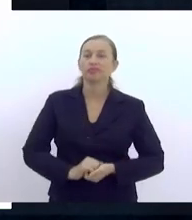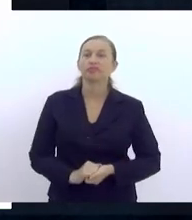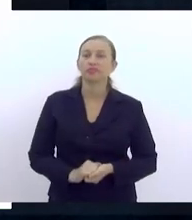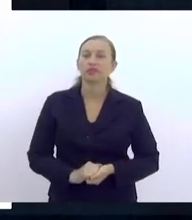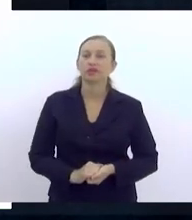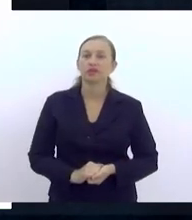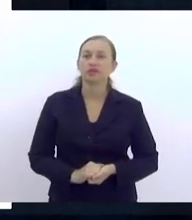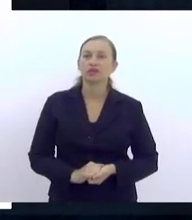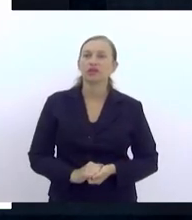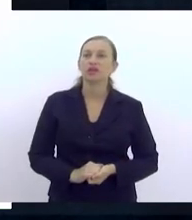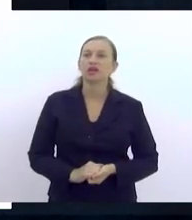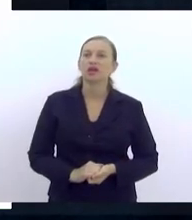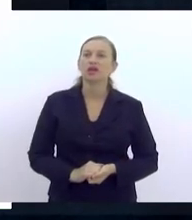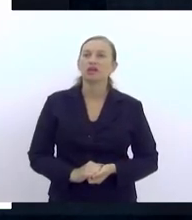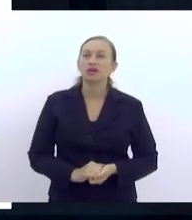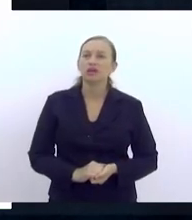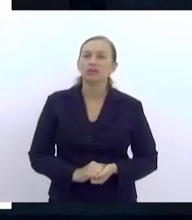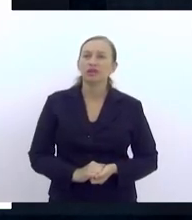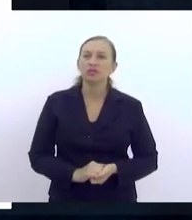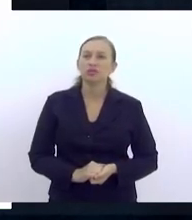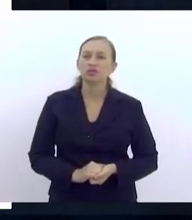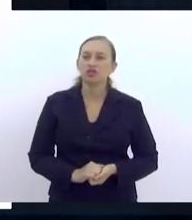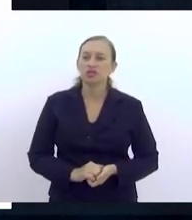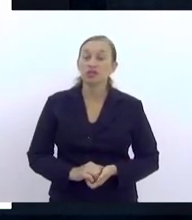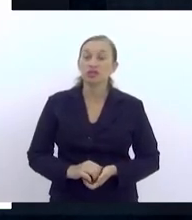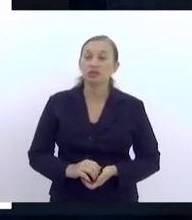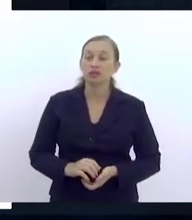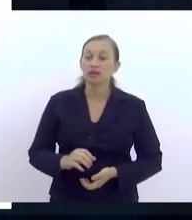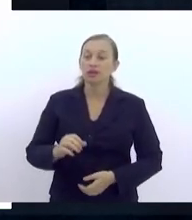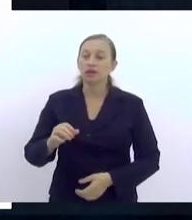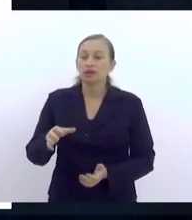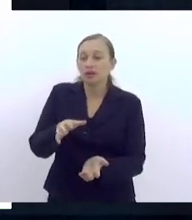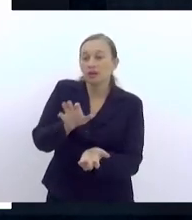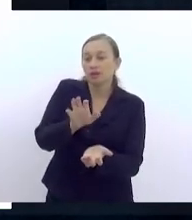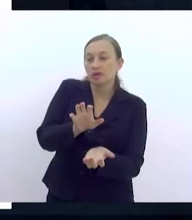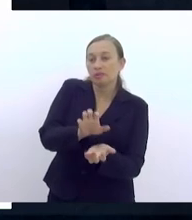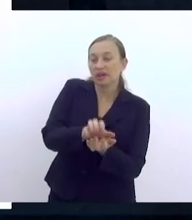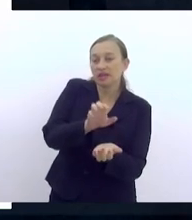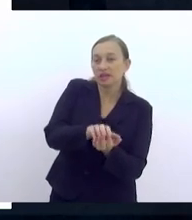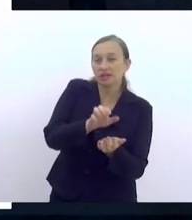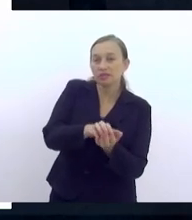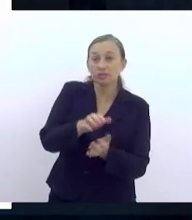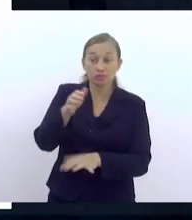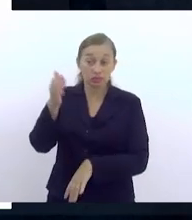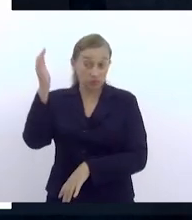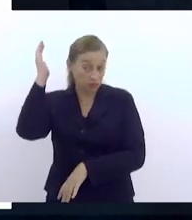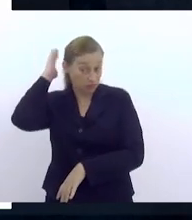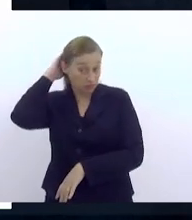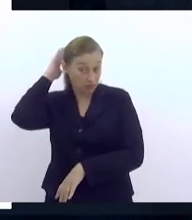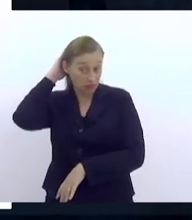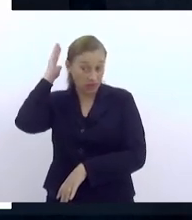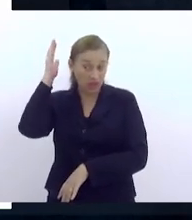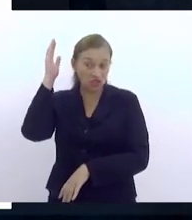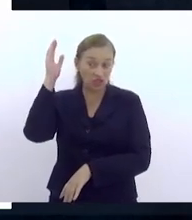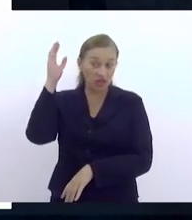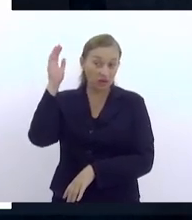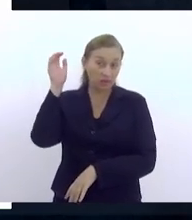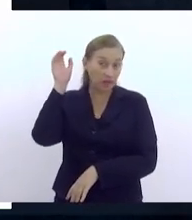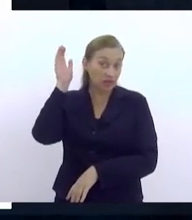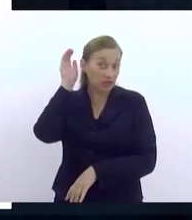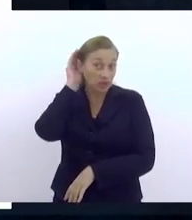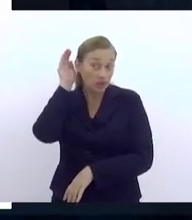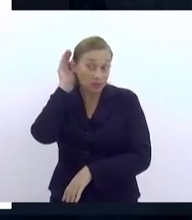Aconteceu Mato Grosso, Pernambuco, foi na Bahia, foi Rio de Janeiro, São Paulo, enfim. Essas são experiências mais recentes